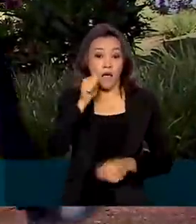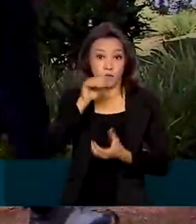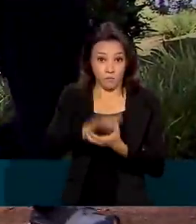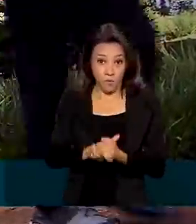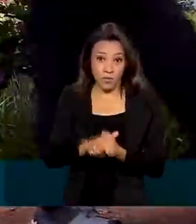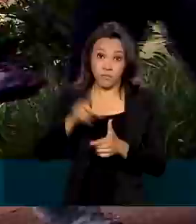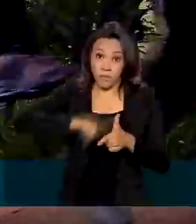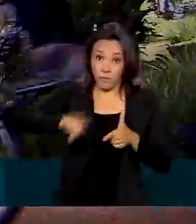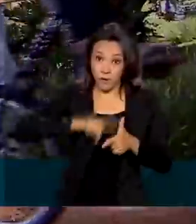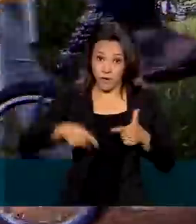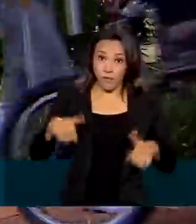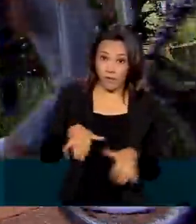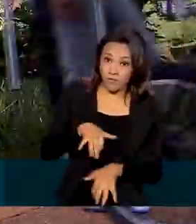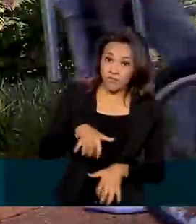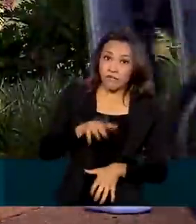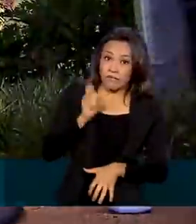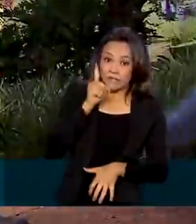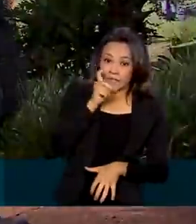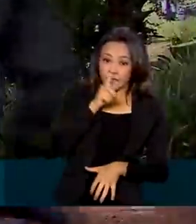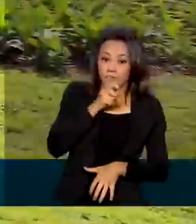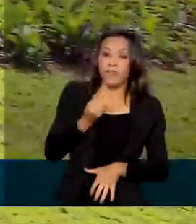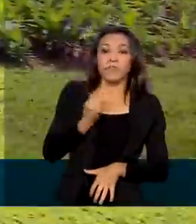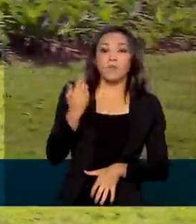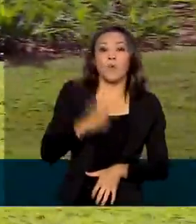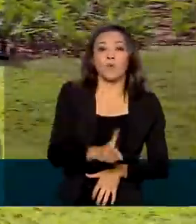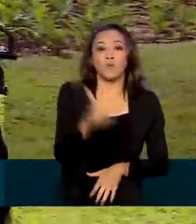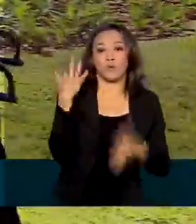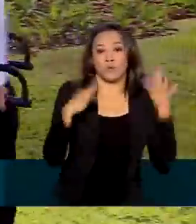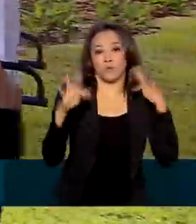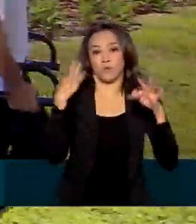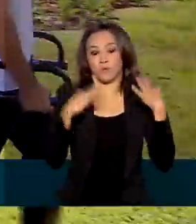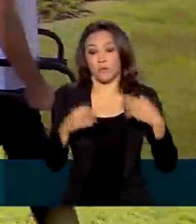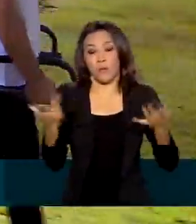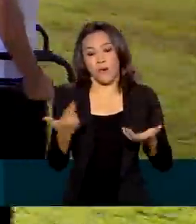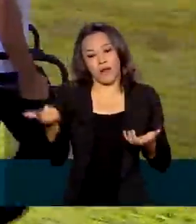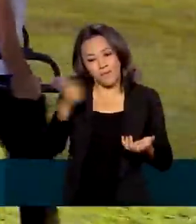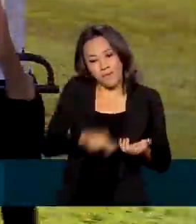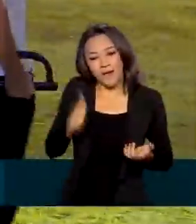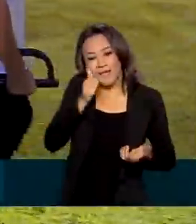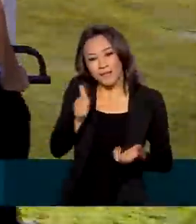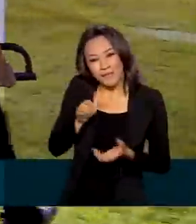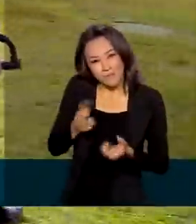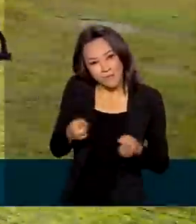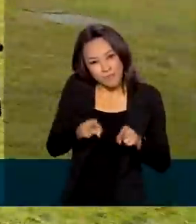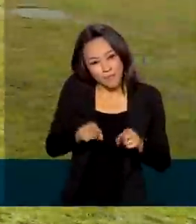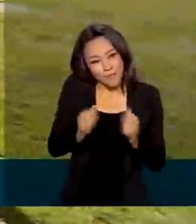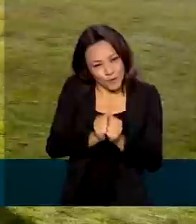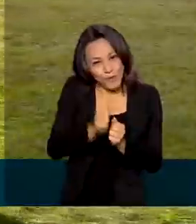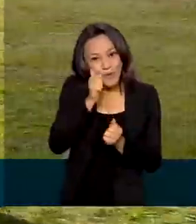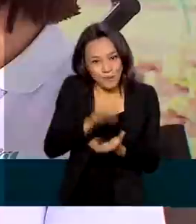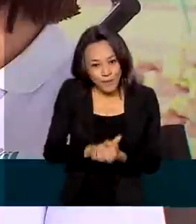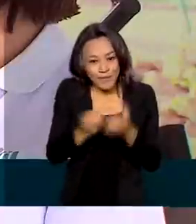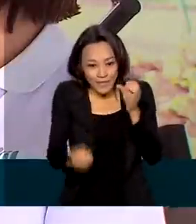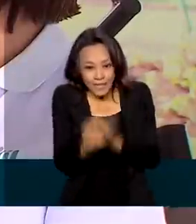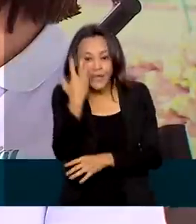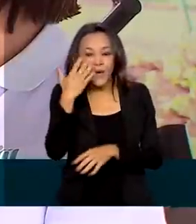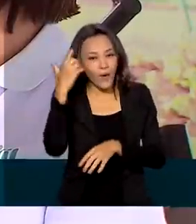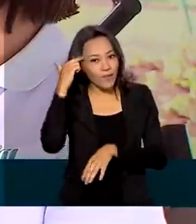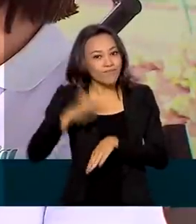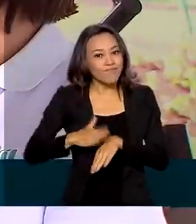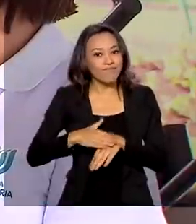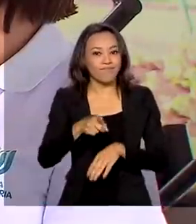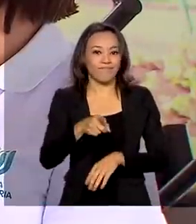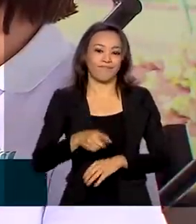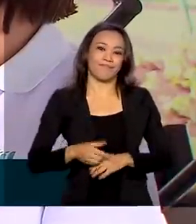degenerativa, ficou difícil manter o passeio. Para voltar a ter a companhia da esposa, ele criou a cadeira. O Brasil